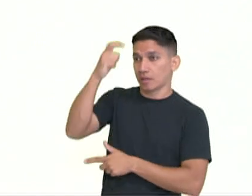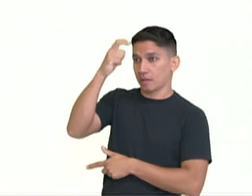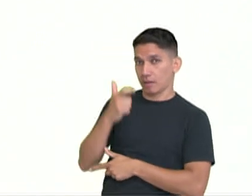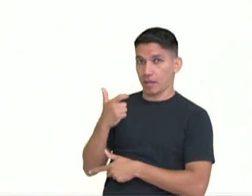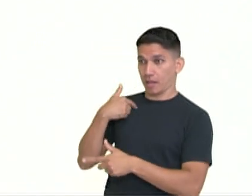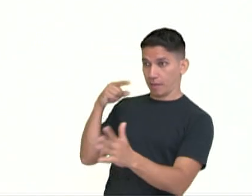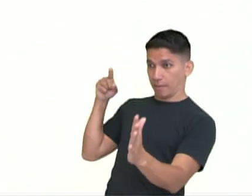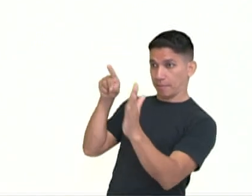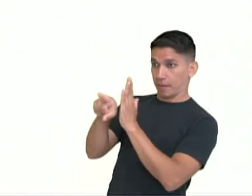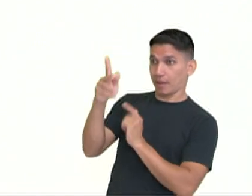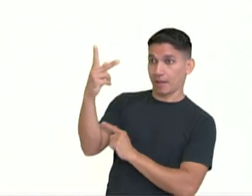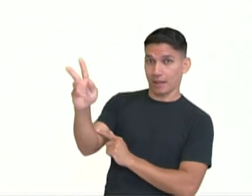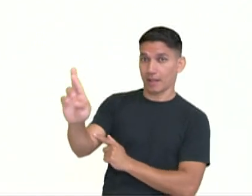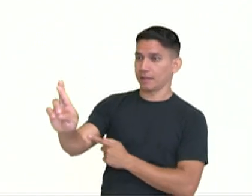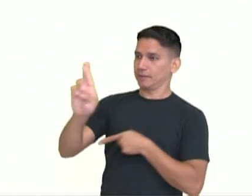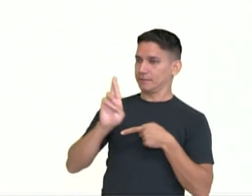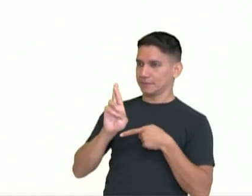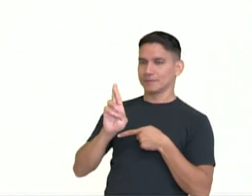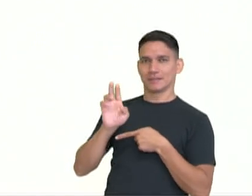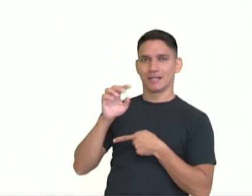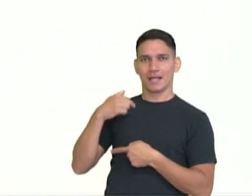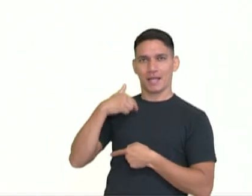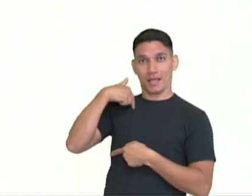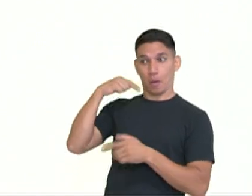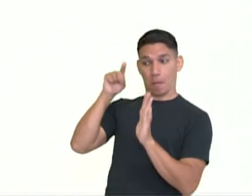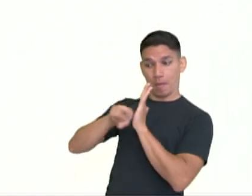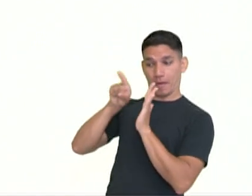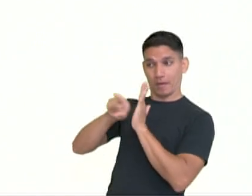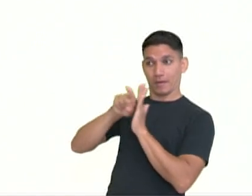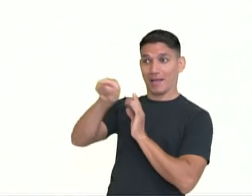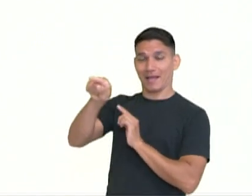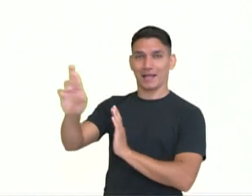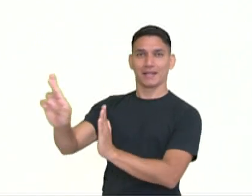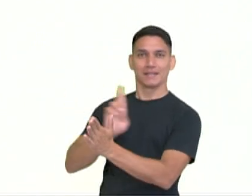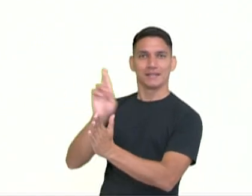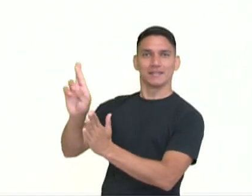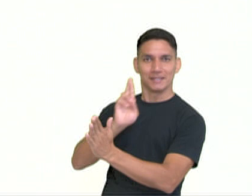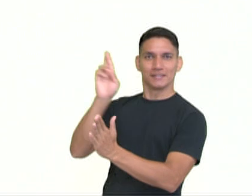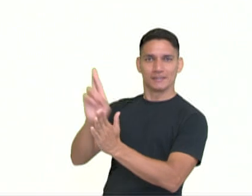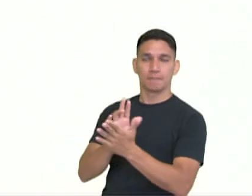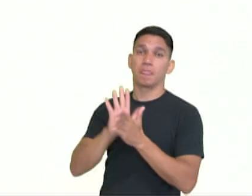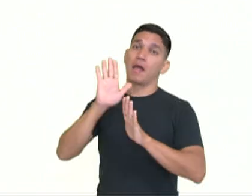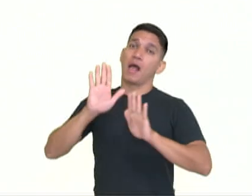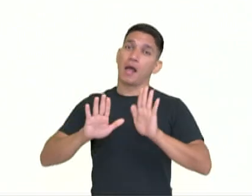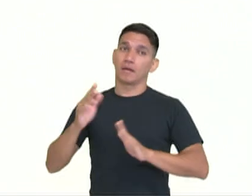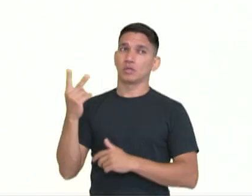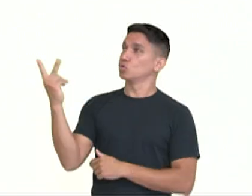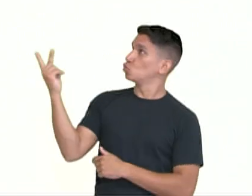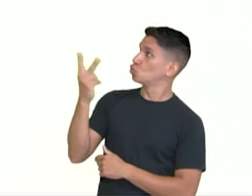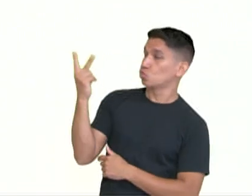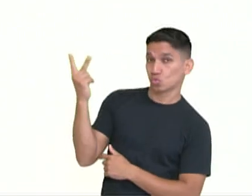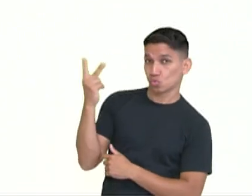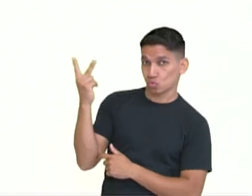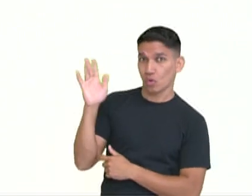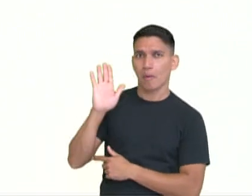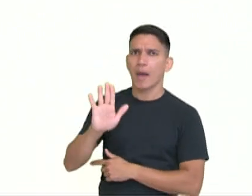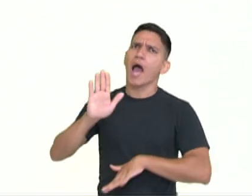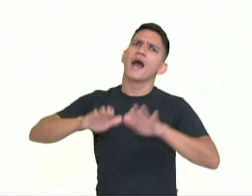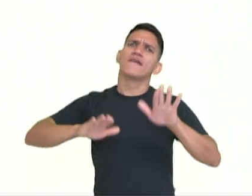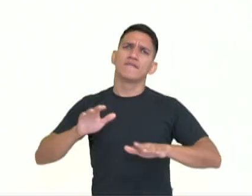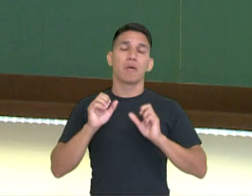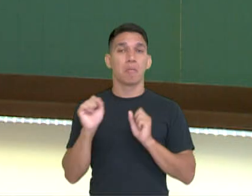entrevistado. Aqui a gente tem na imagem duas pessoas, mas às vezes pode ser que, para aquela entrevista